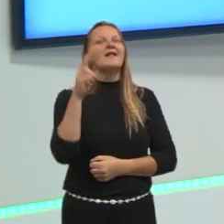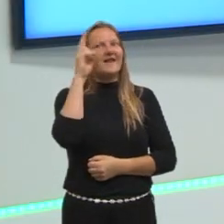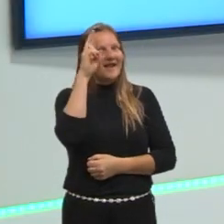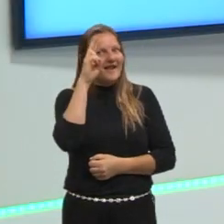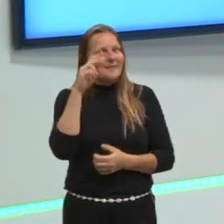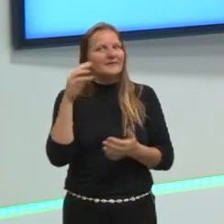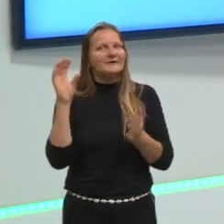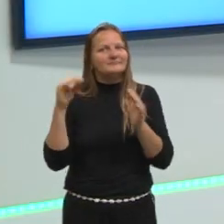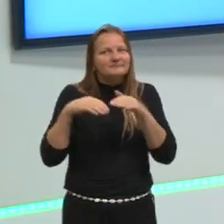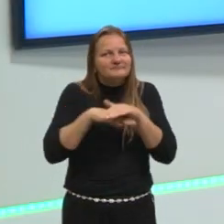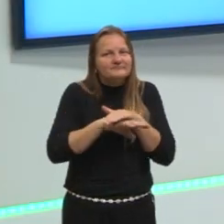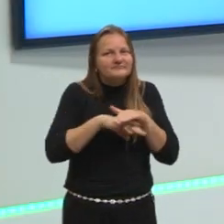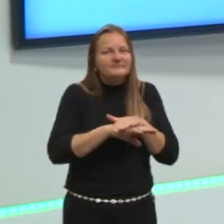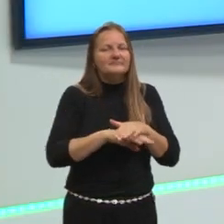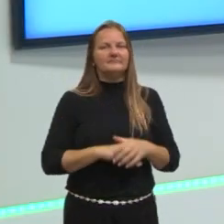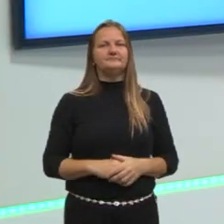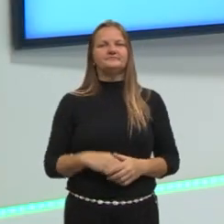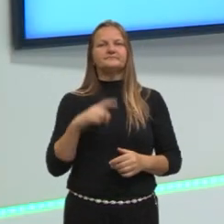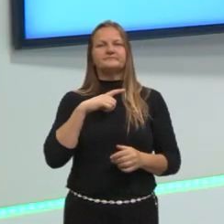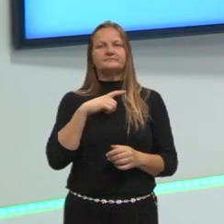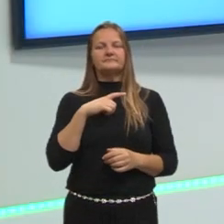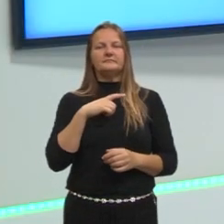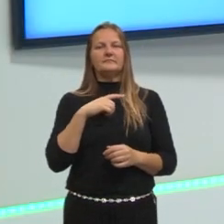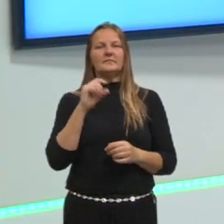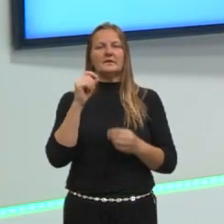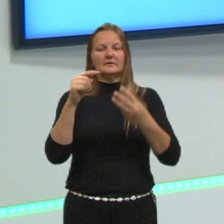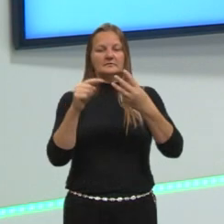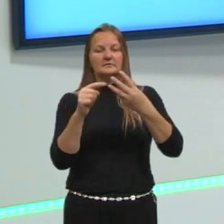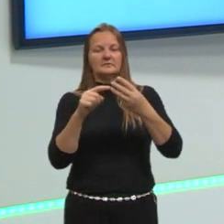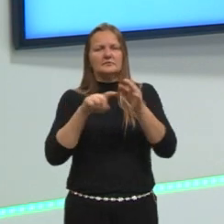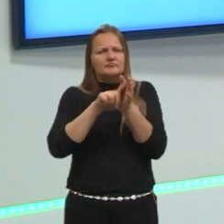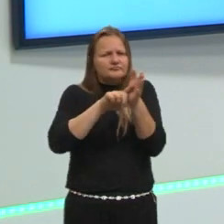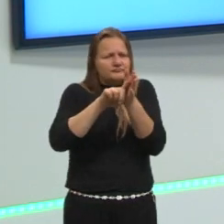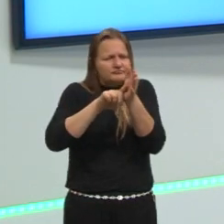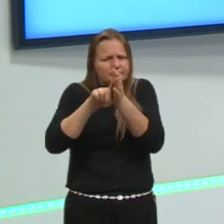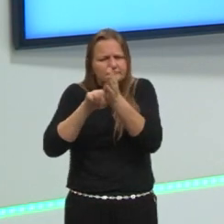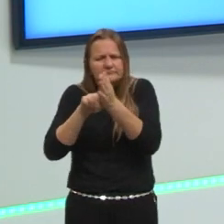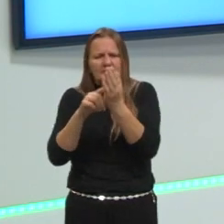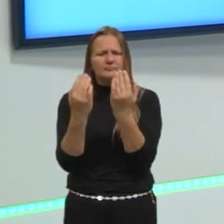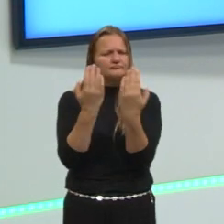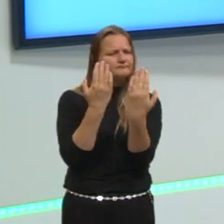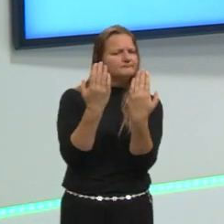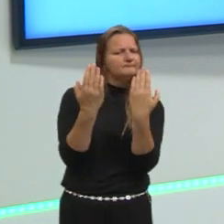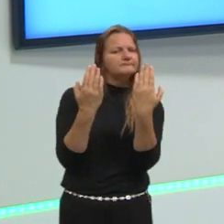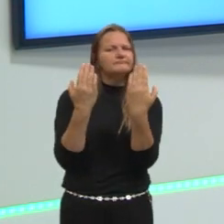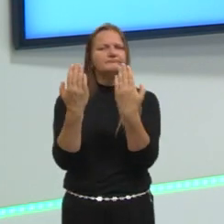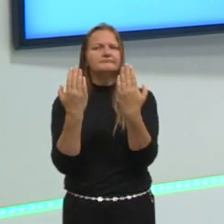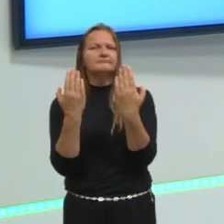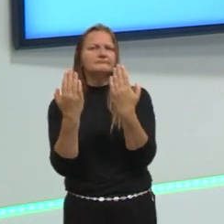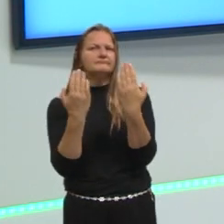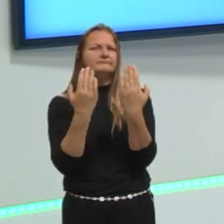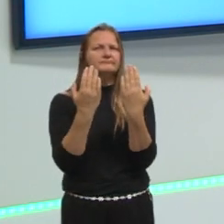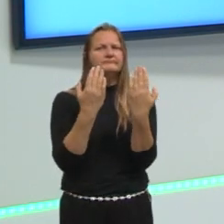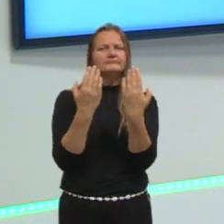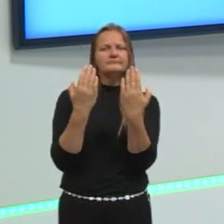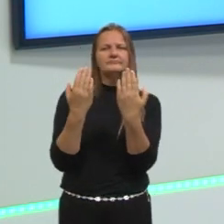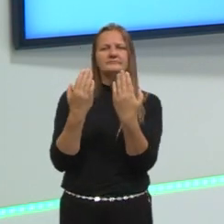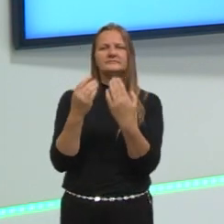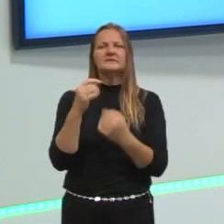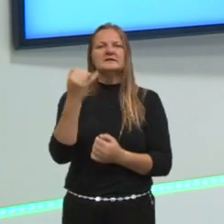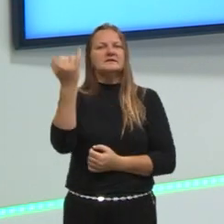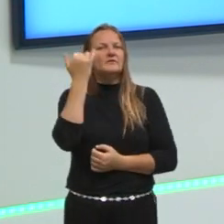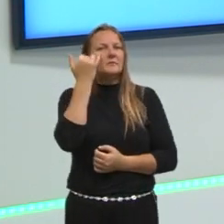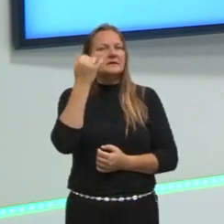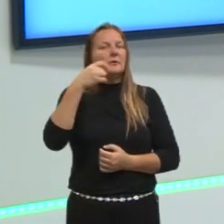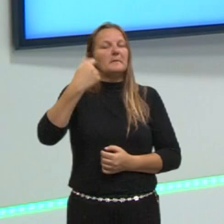do armazenamento, tem a análise. Depois de um tempinho, o cérebro vai analisando se aquela informação